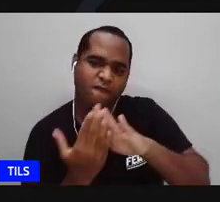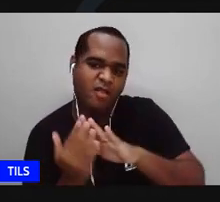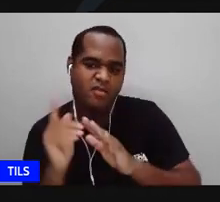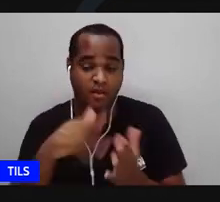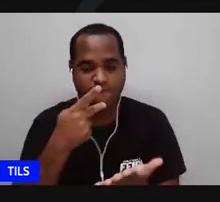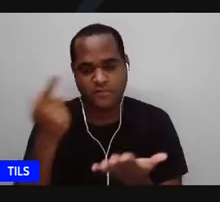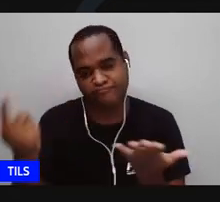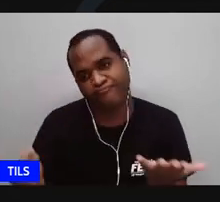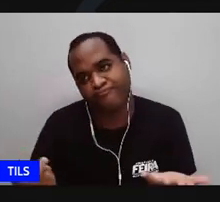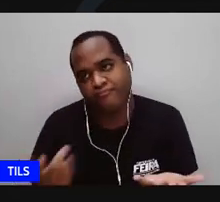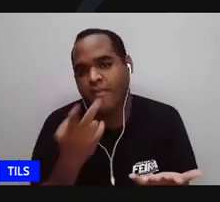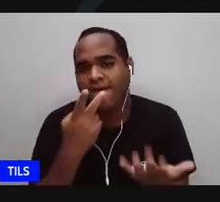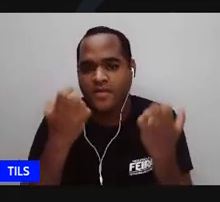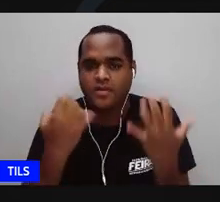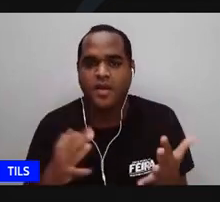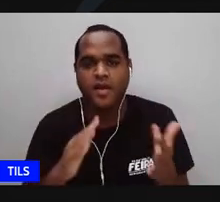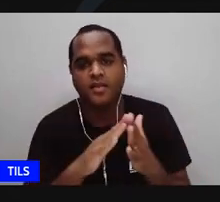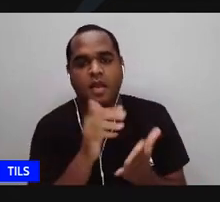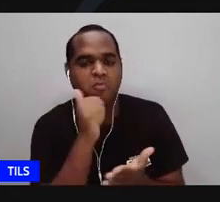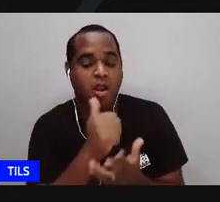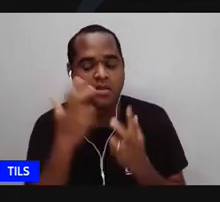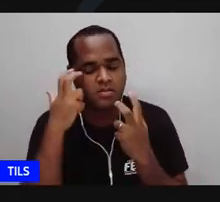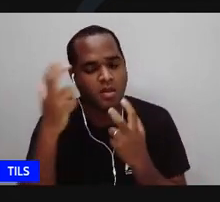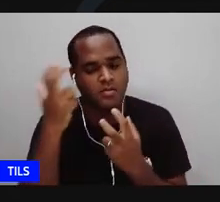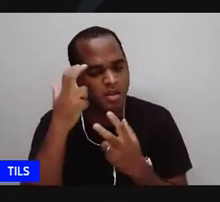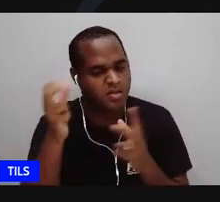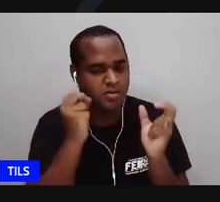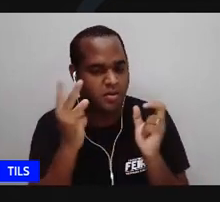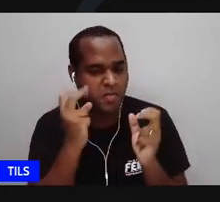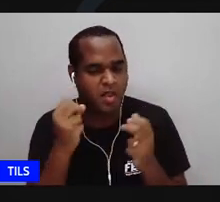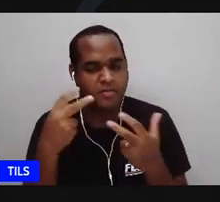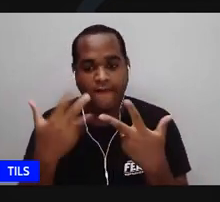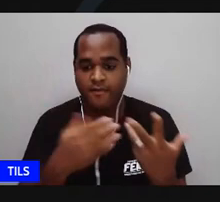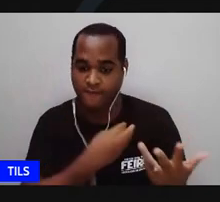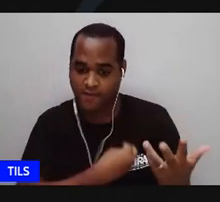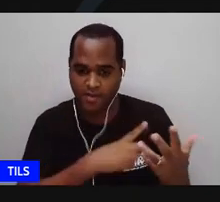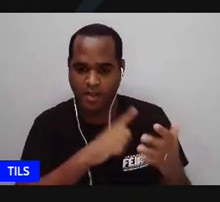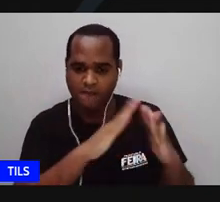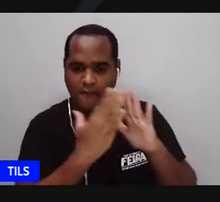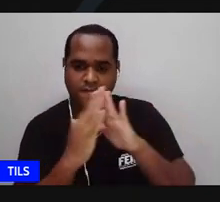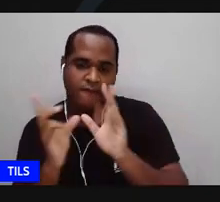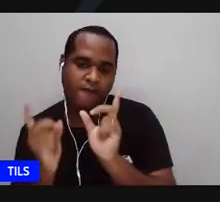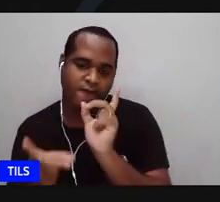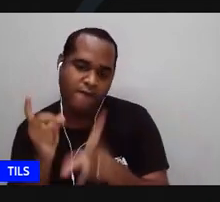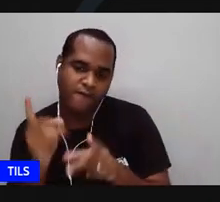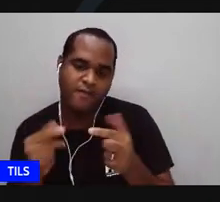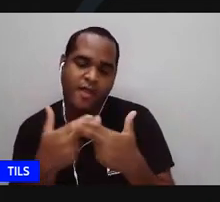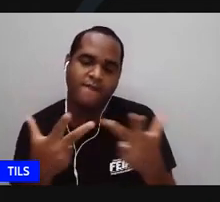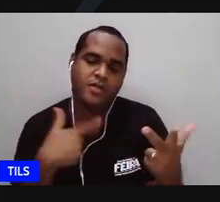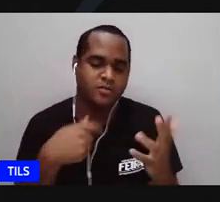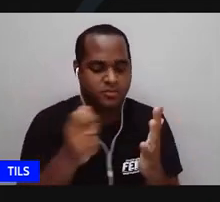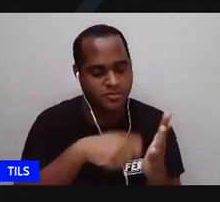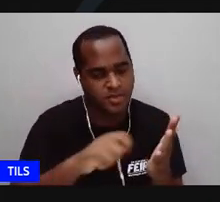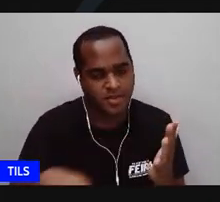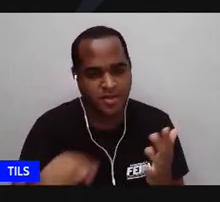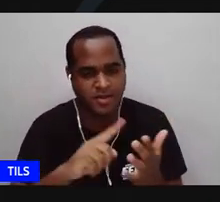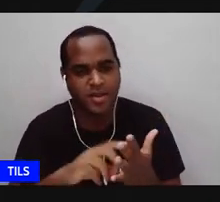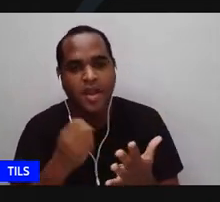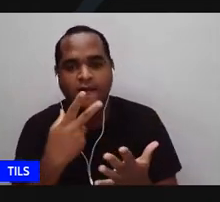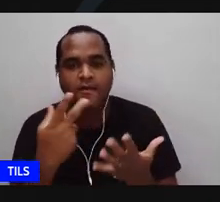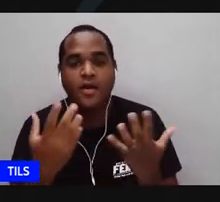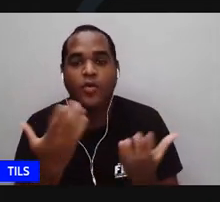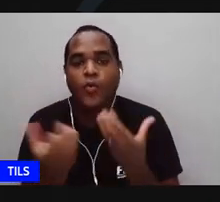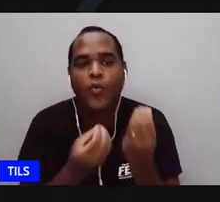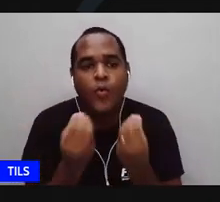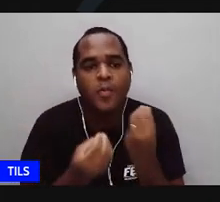escreveu grande diário da pobreza ela era uma intelectual que viveu na favela e que escreveu o livro a grande obra para